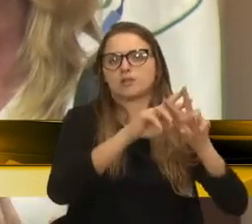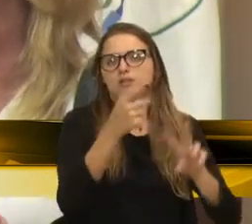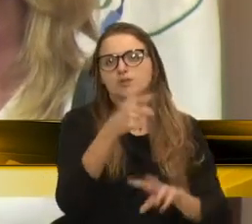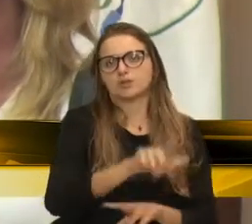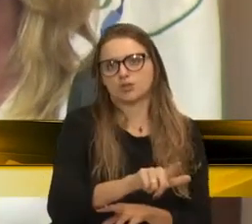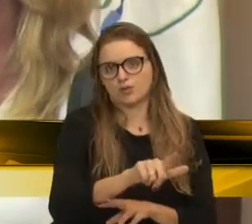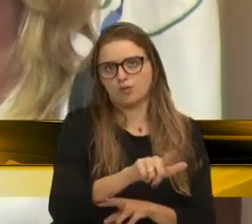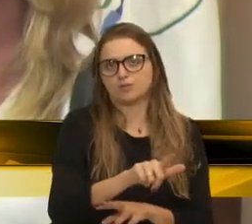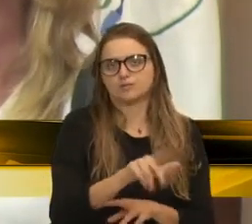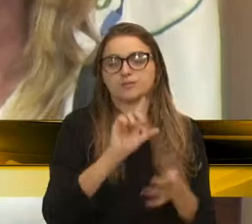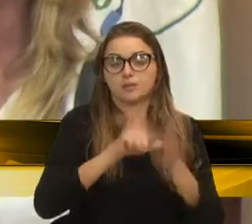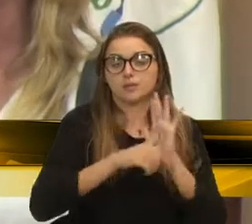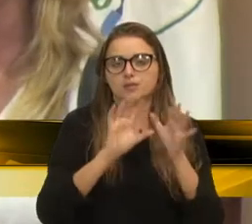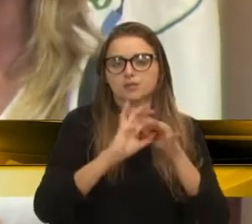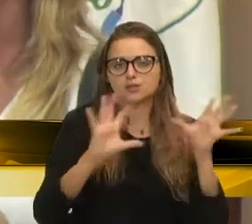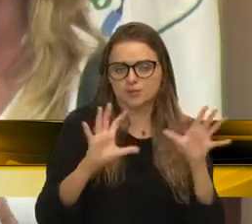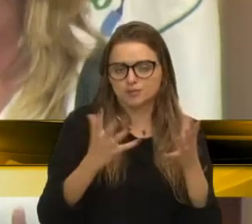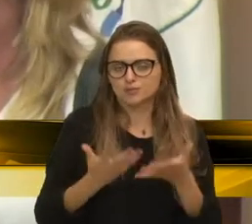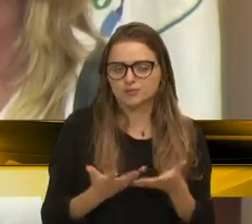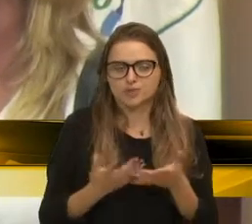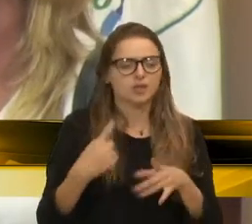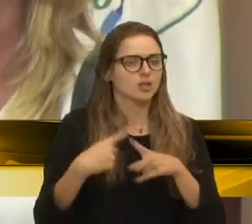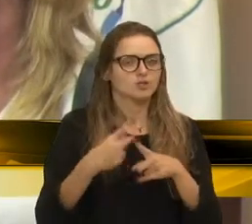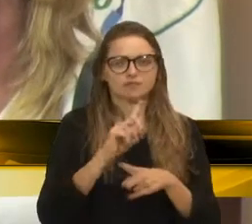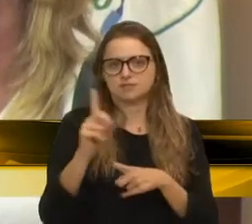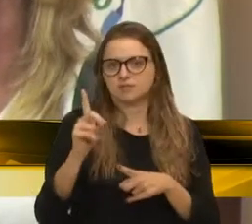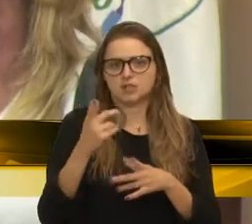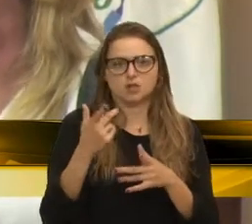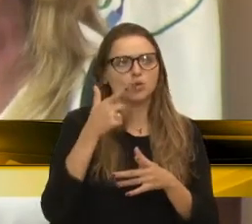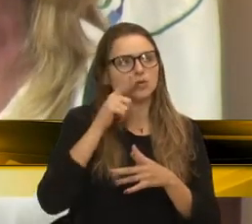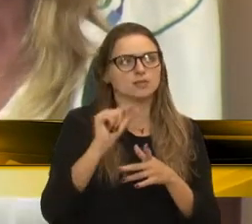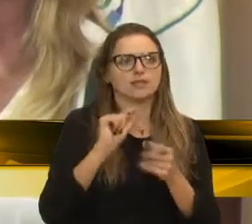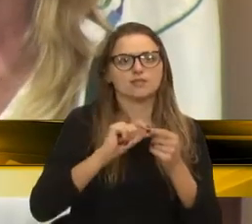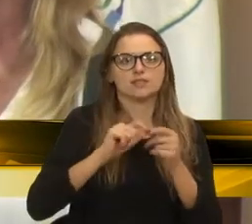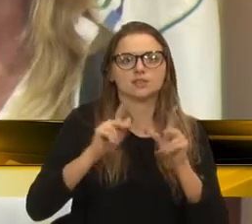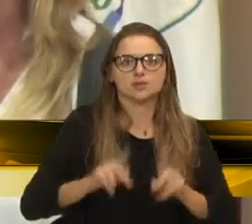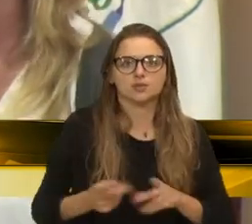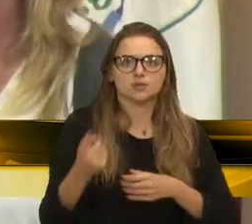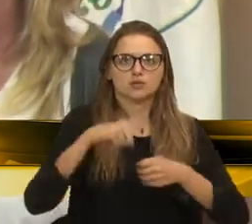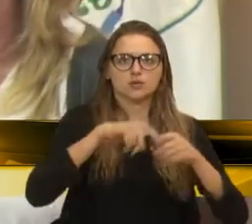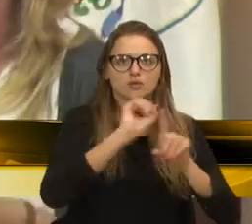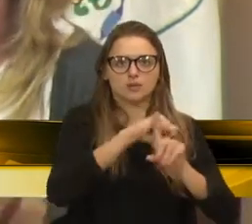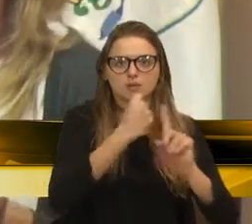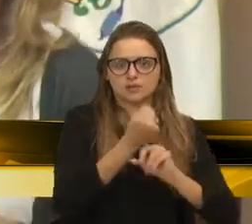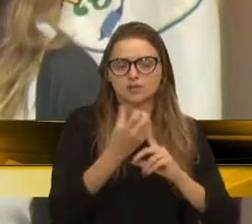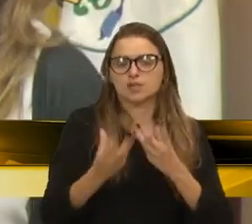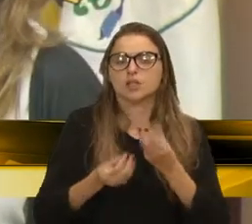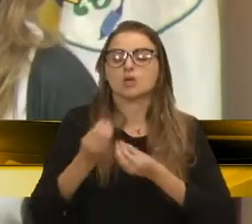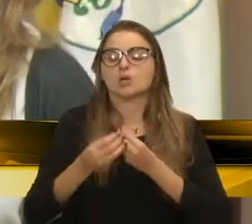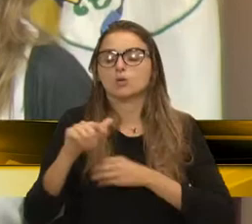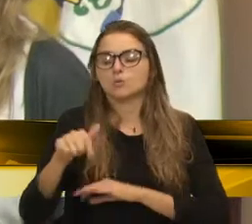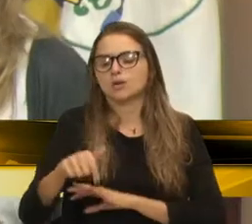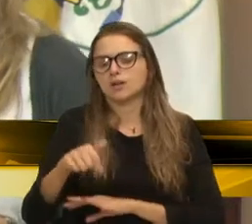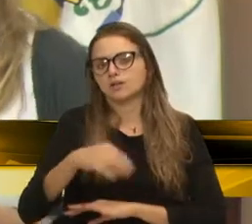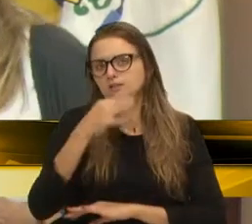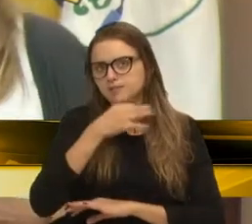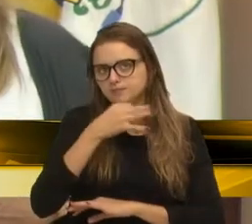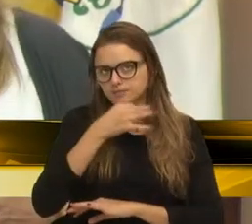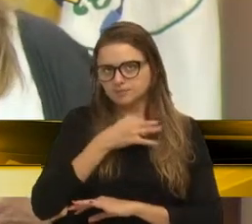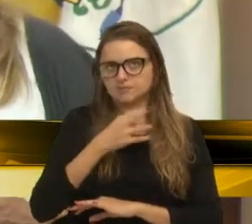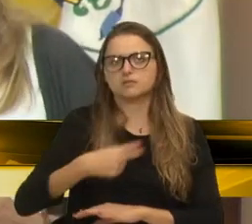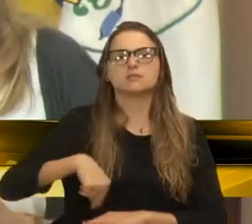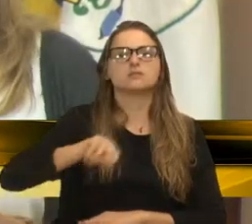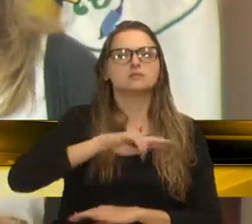evidente que não está ressocializando. Como é que está a nossa situação em Caxias? Nós